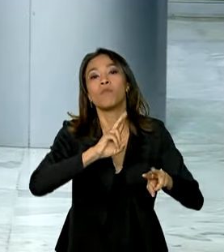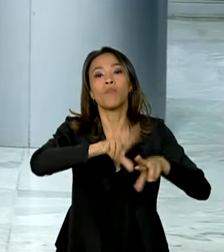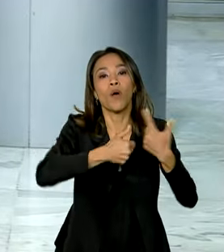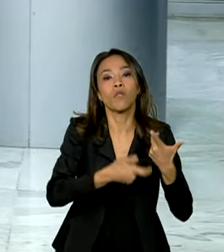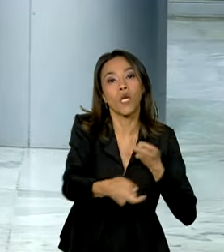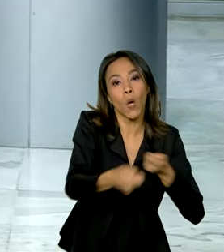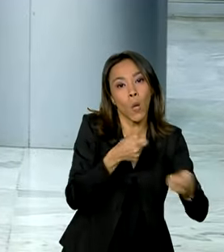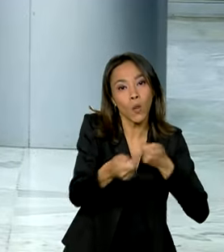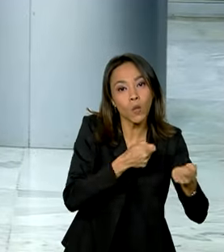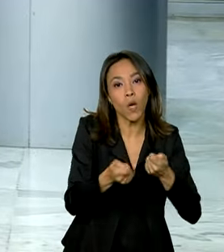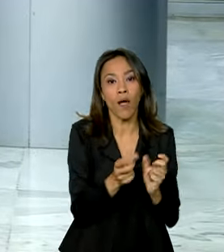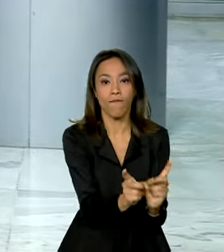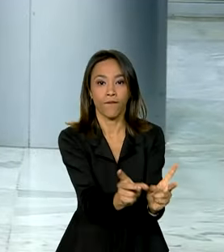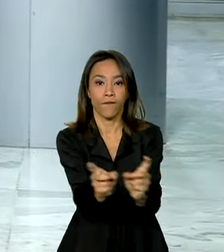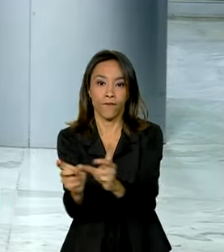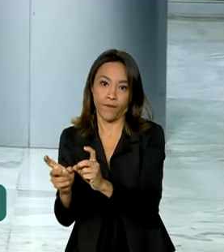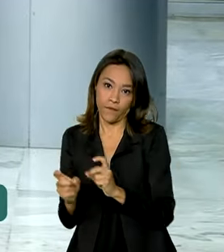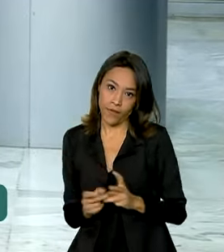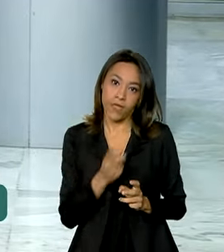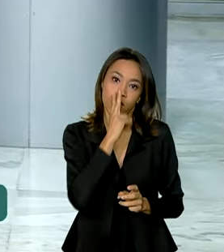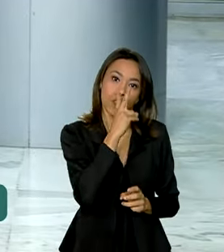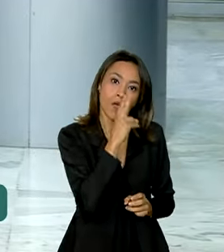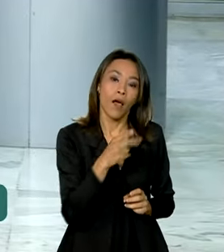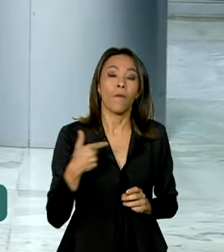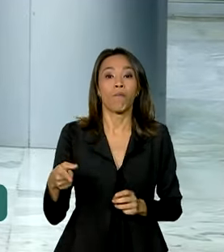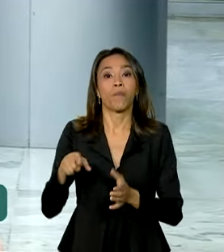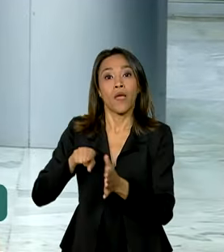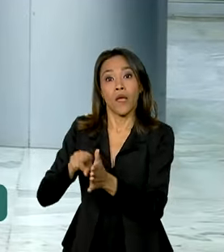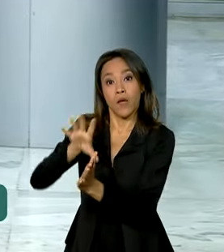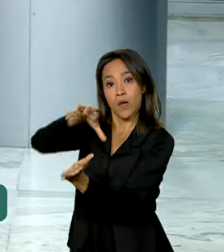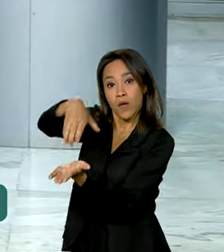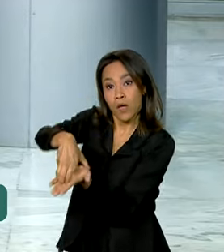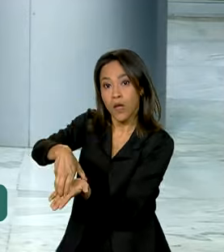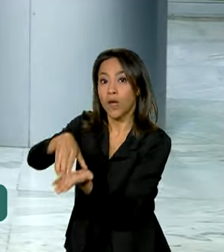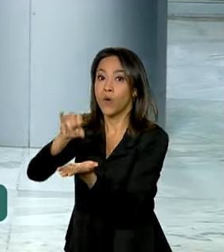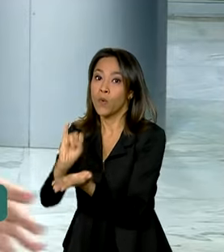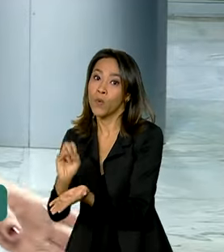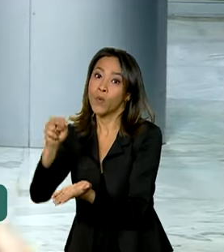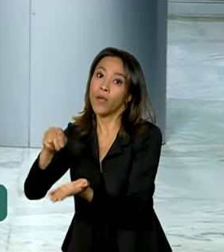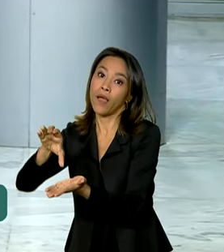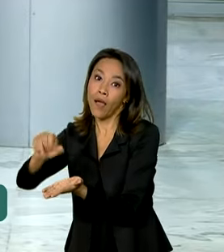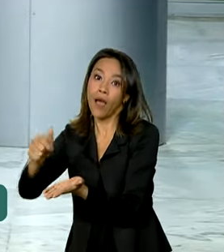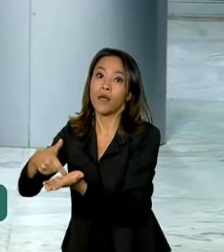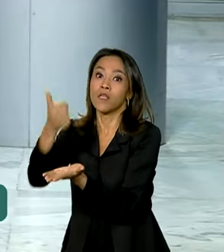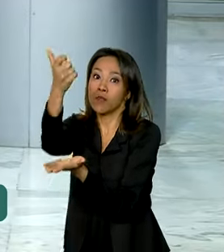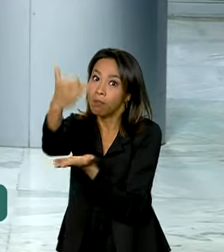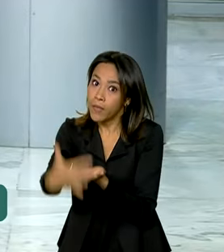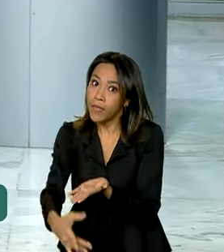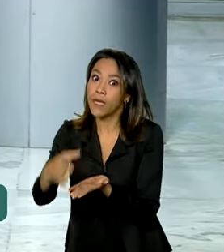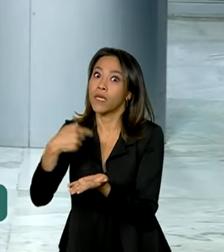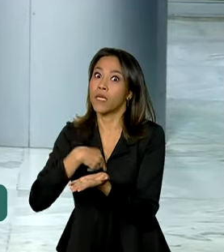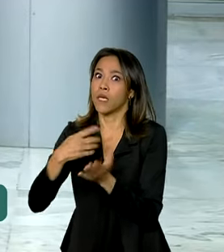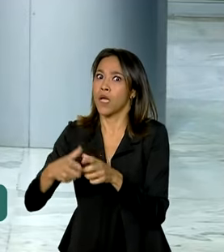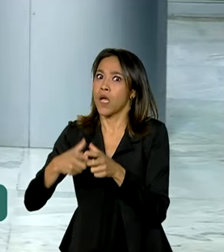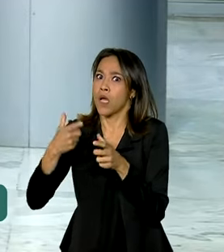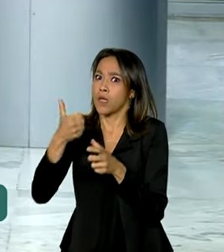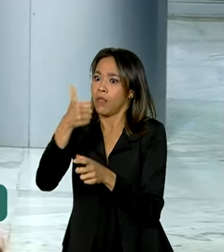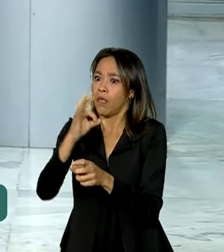reunidos pelo Instituto Nacional do Câncer mostram redução no número de fumantes no país nas últimas décadas. Em